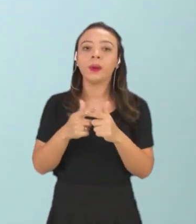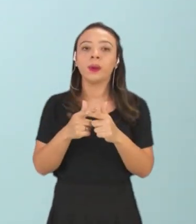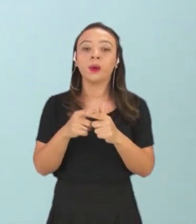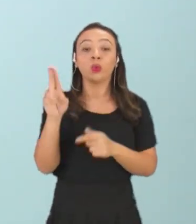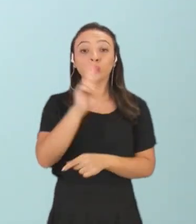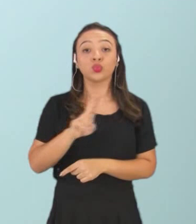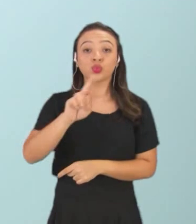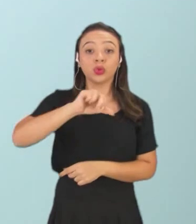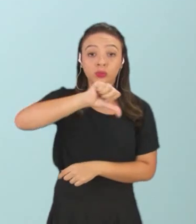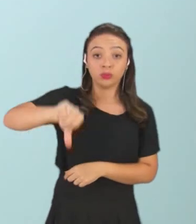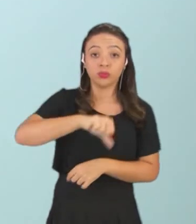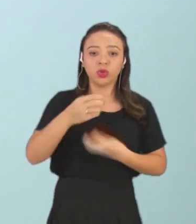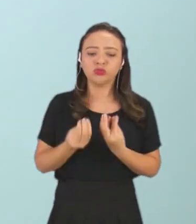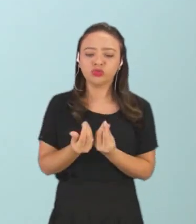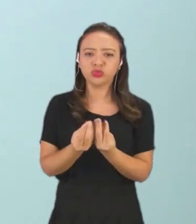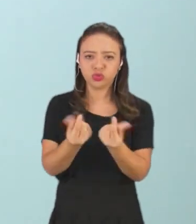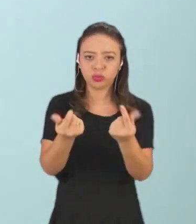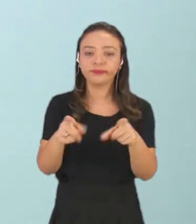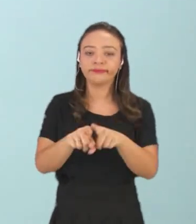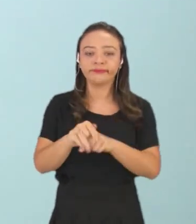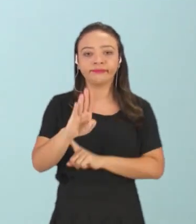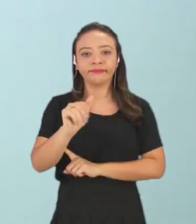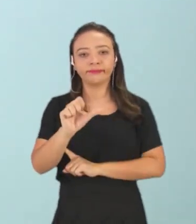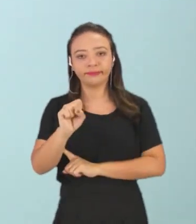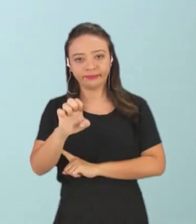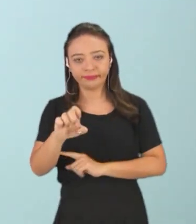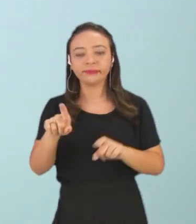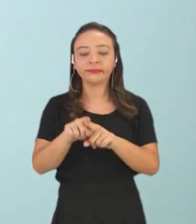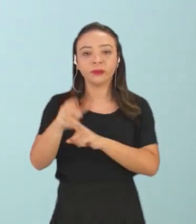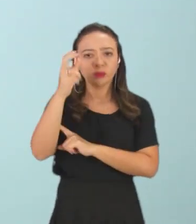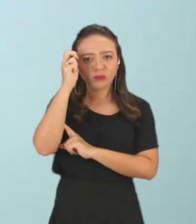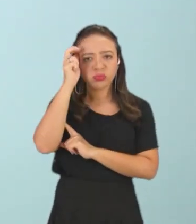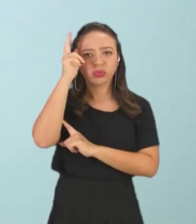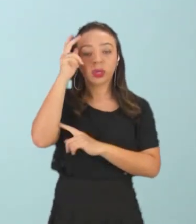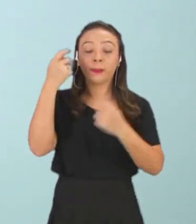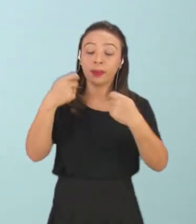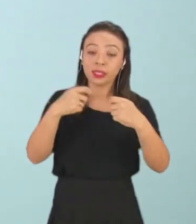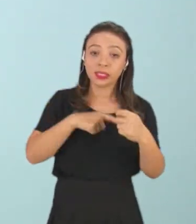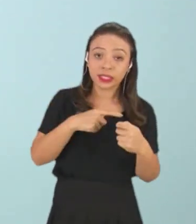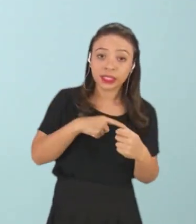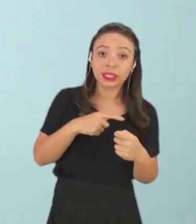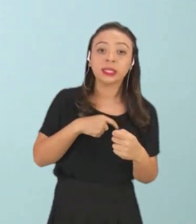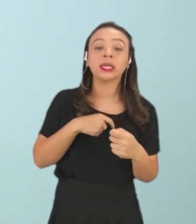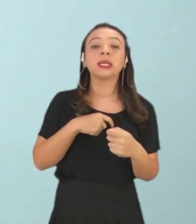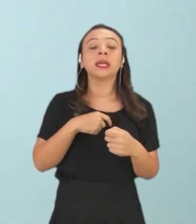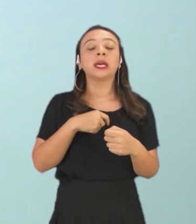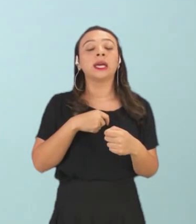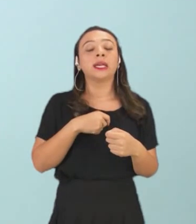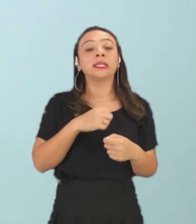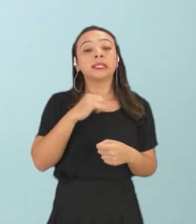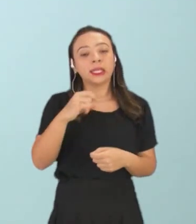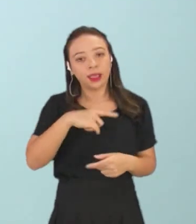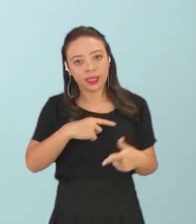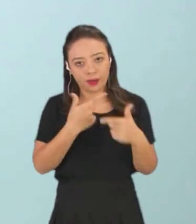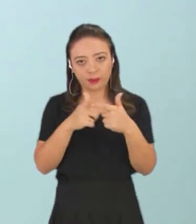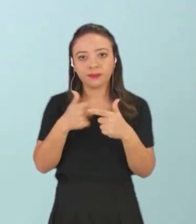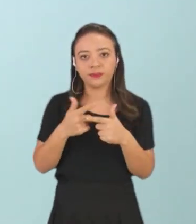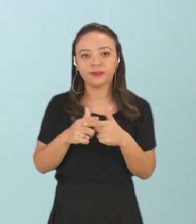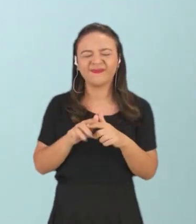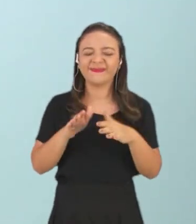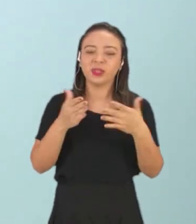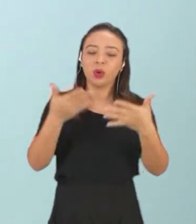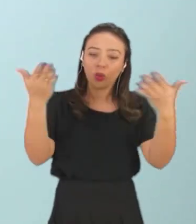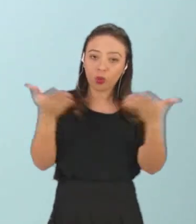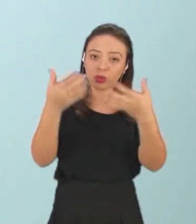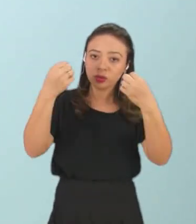manipulação de ácidos e bases e conhecimento sobre providências a serem tomadas em casos de acidentes. Hoje a gente vai falar